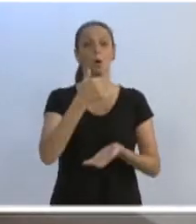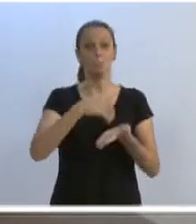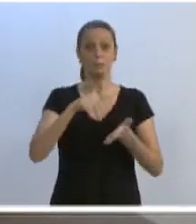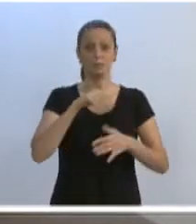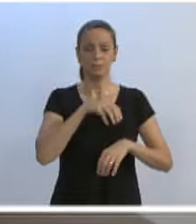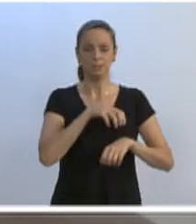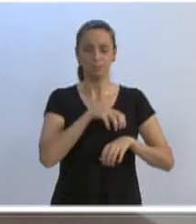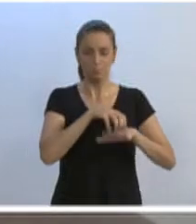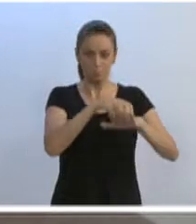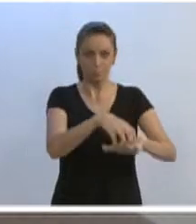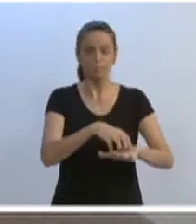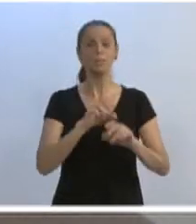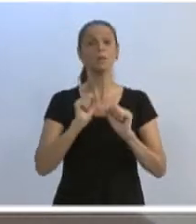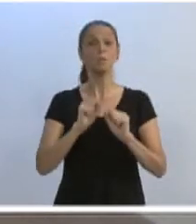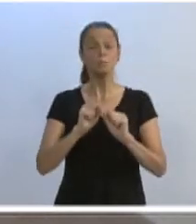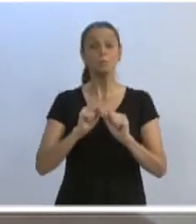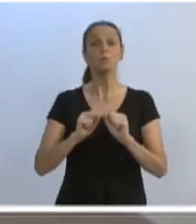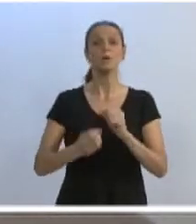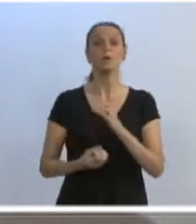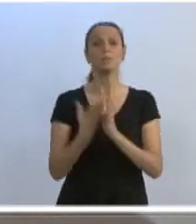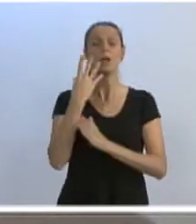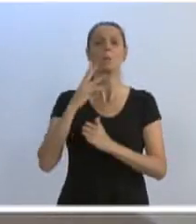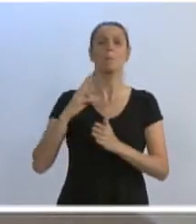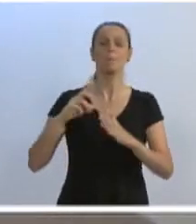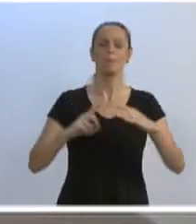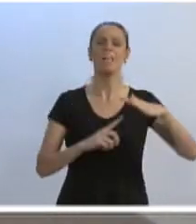para que a gente realize uma feira multicultural,